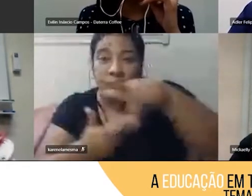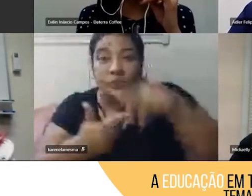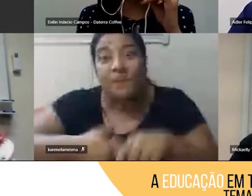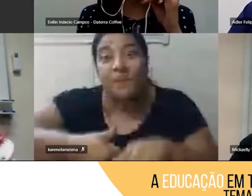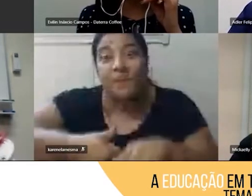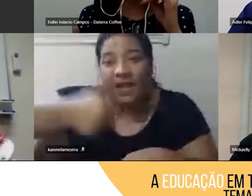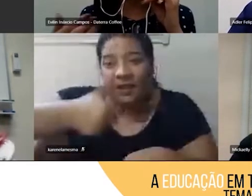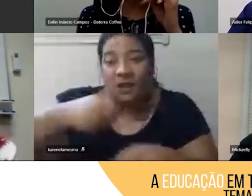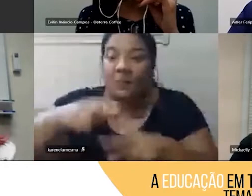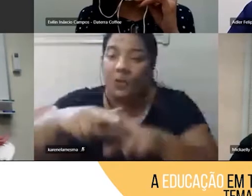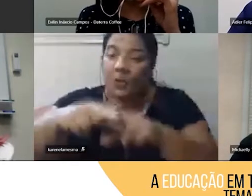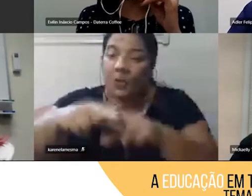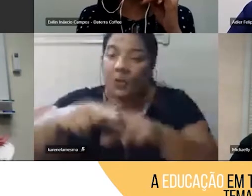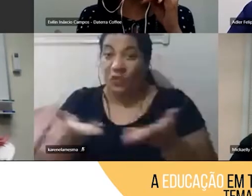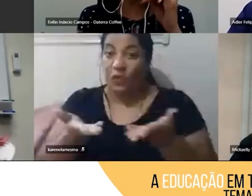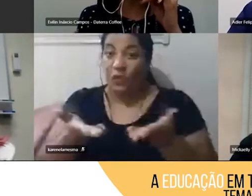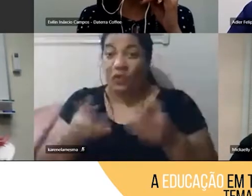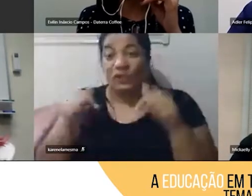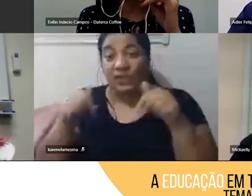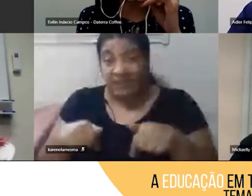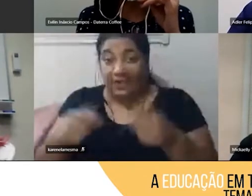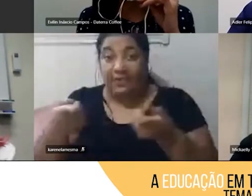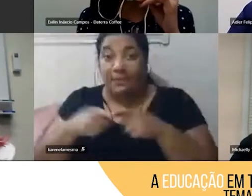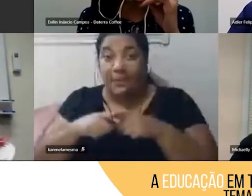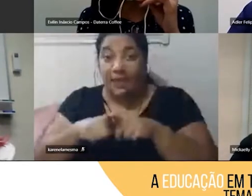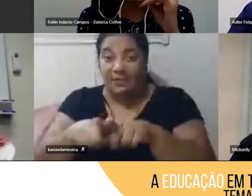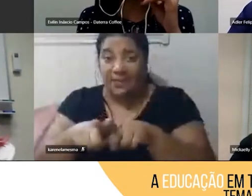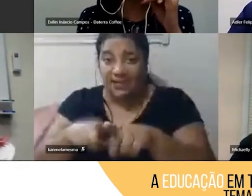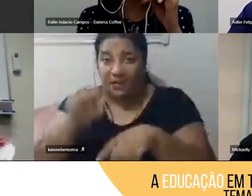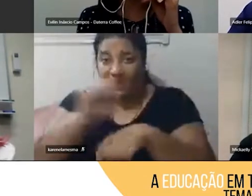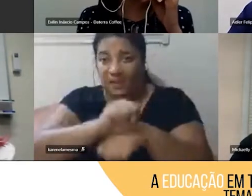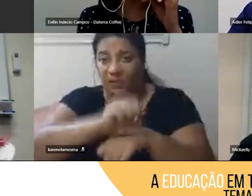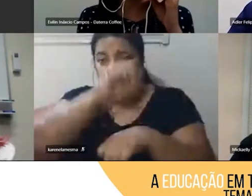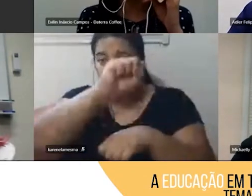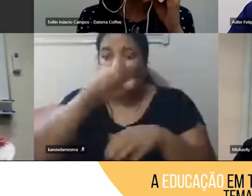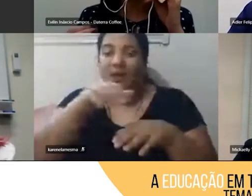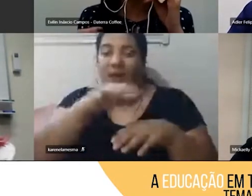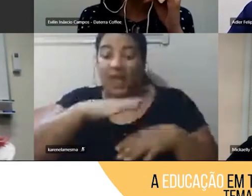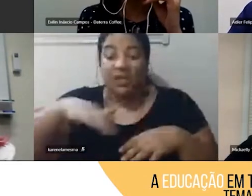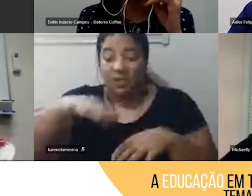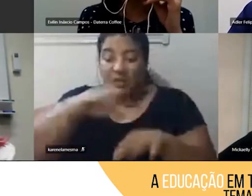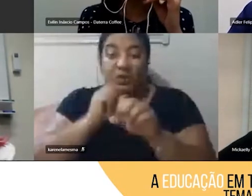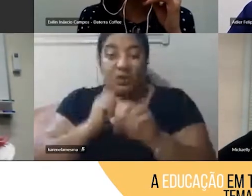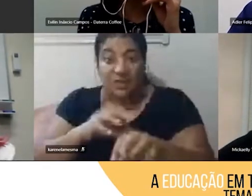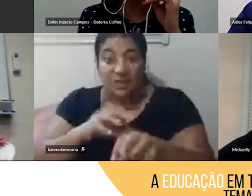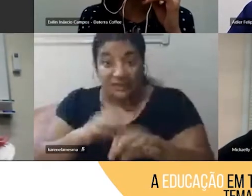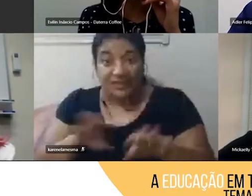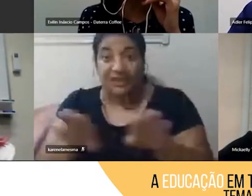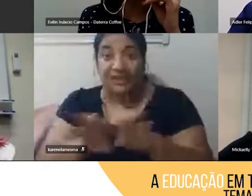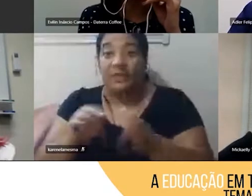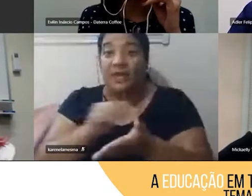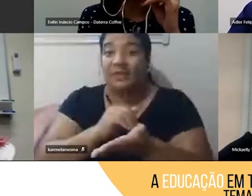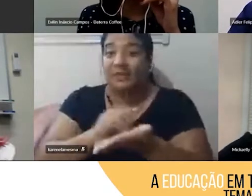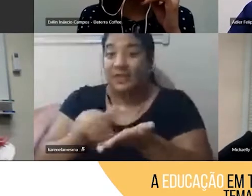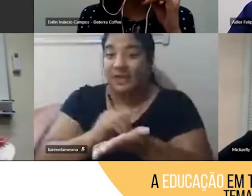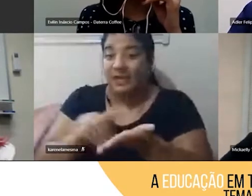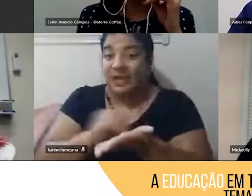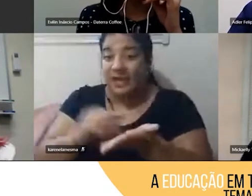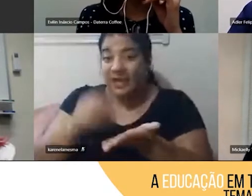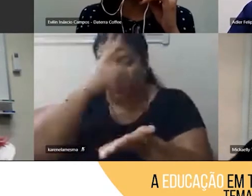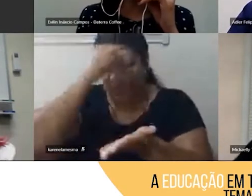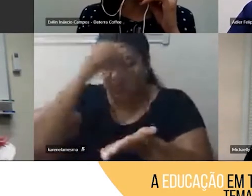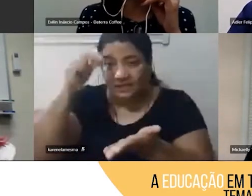hoje, e também em parceria com a Superintendência Regional de Ensino e com a Secretaria Municipal de Educação de Patrocínio,